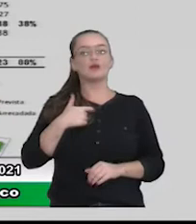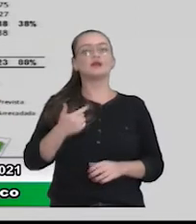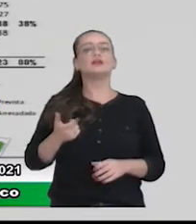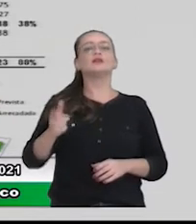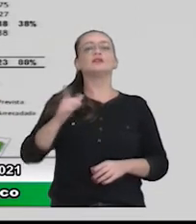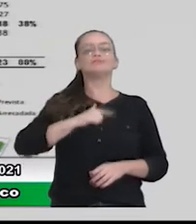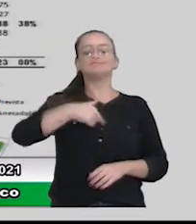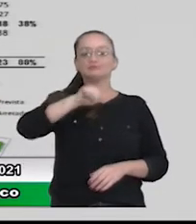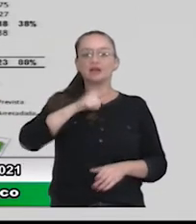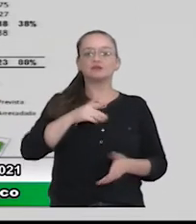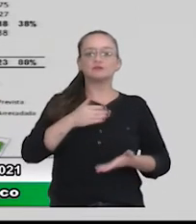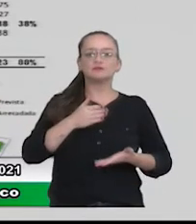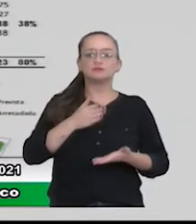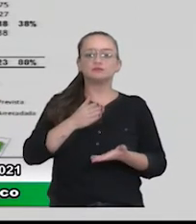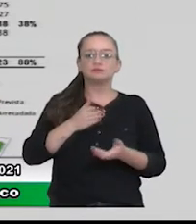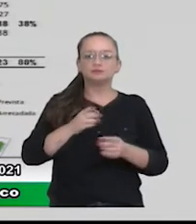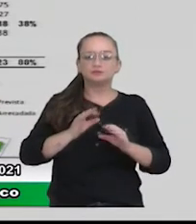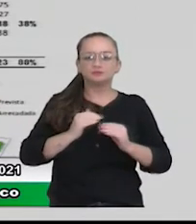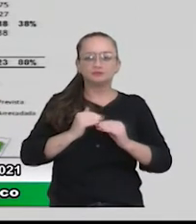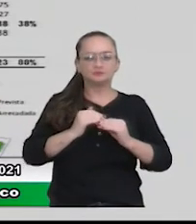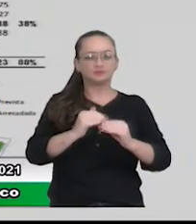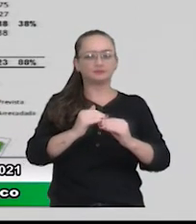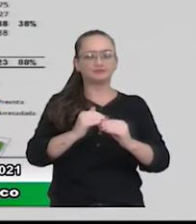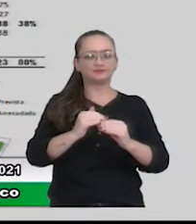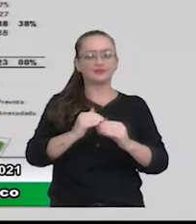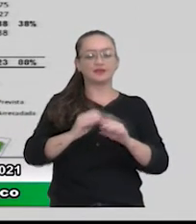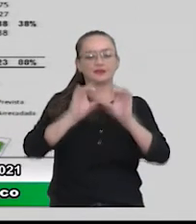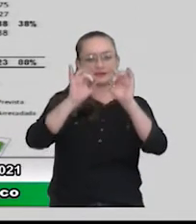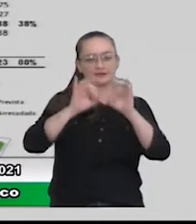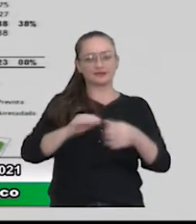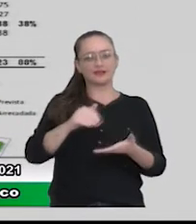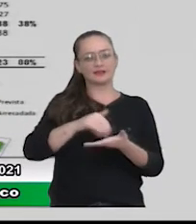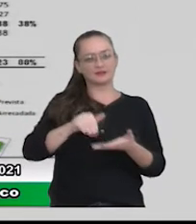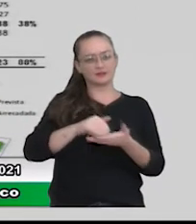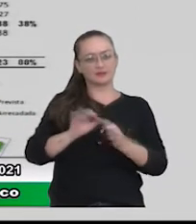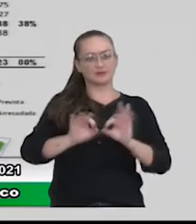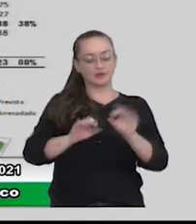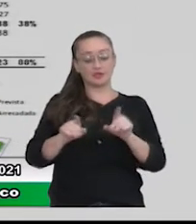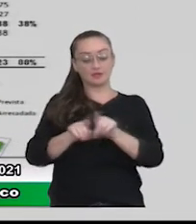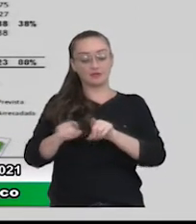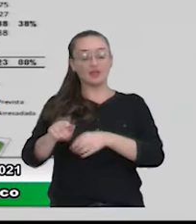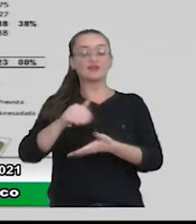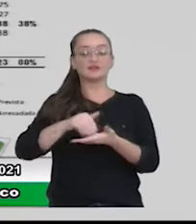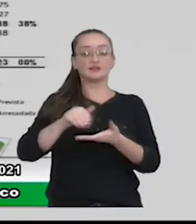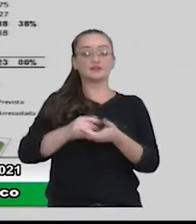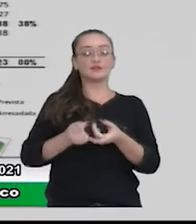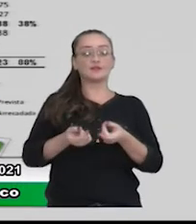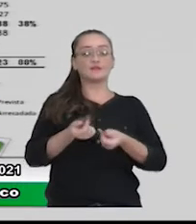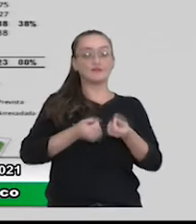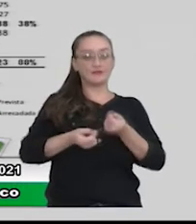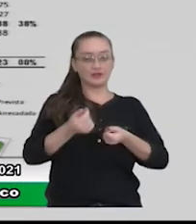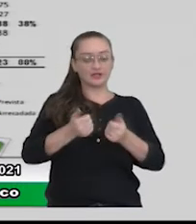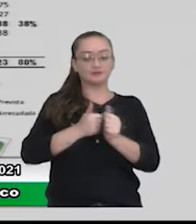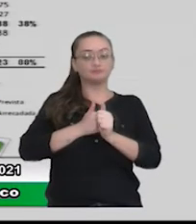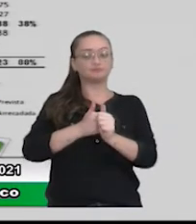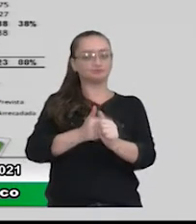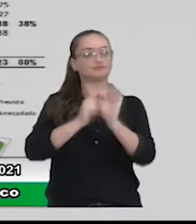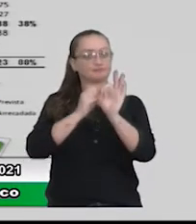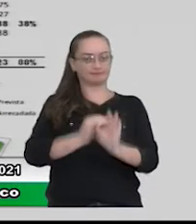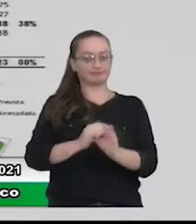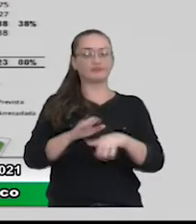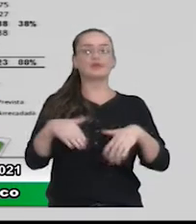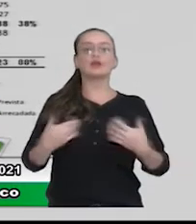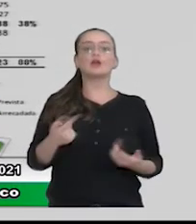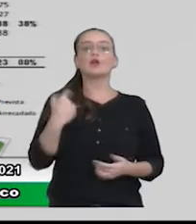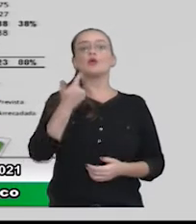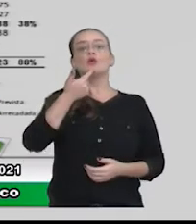precisão. Tanto a equipe técnica da Secretaria de Planejamento, quanto a Secretaria de Finanças, acompanha muito a receita corrente. E aí, a gente